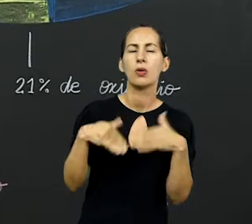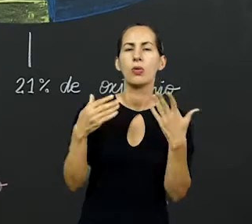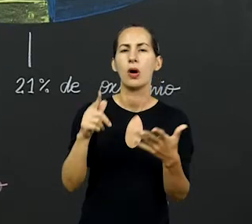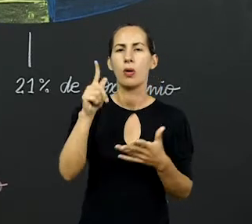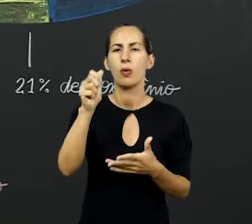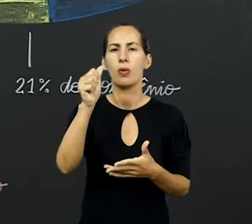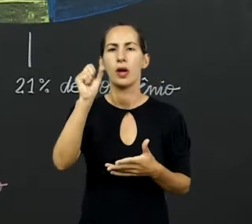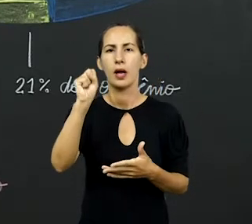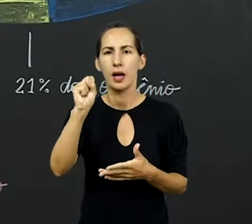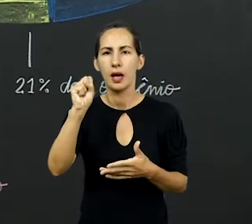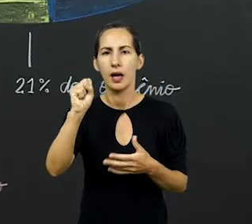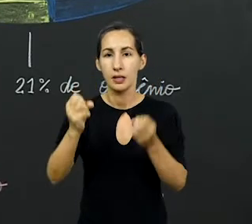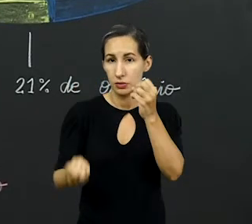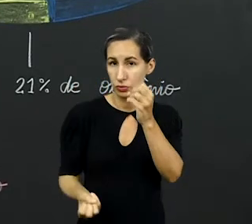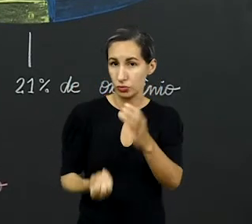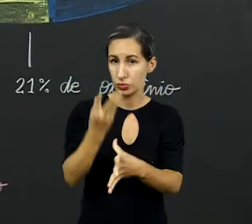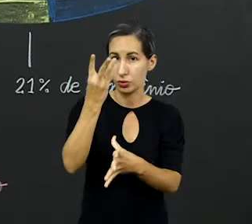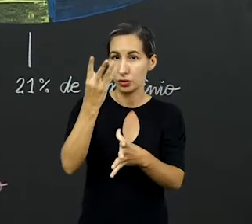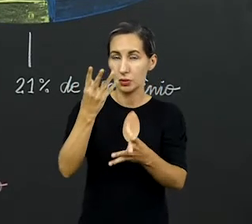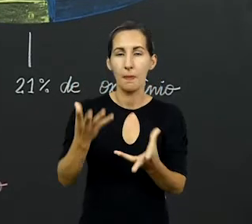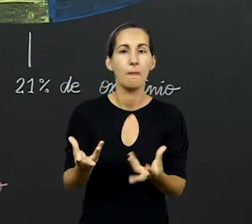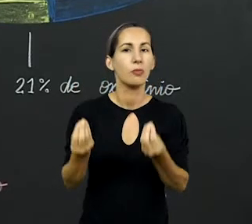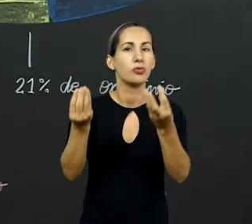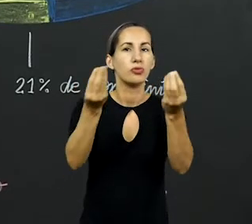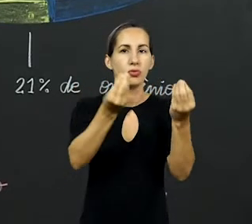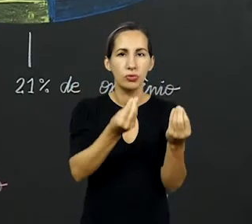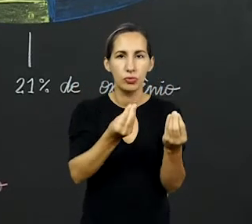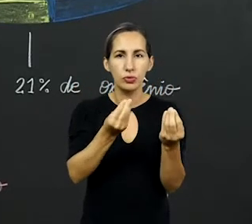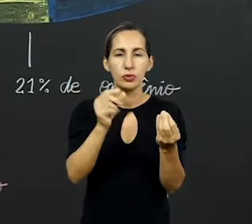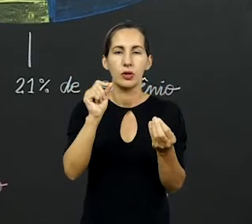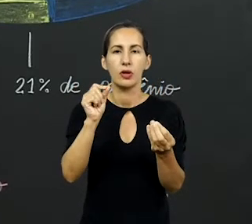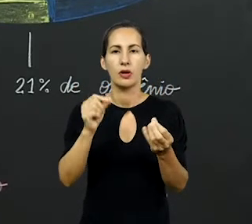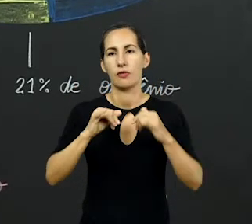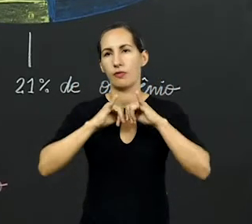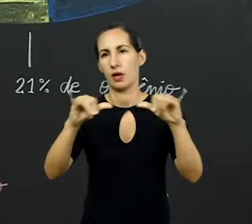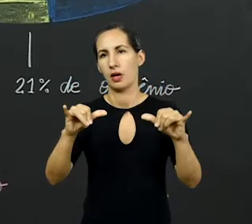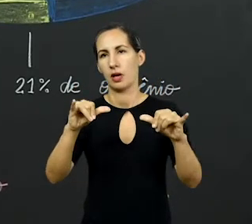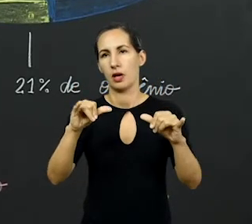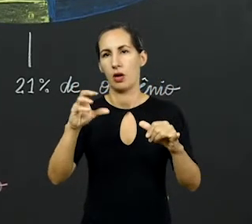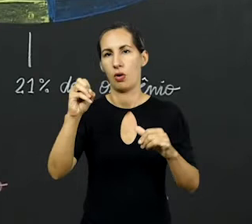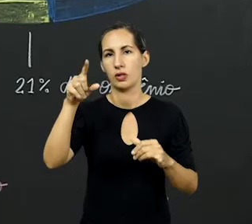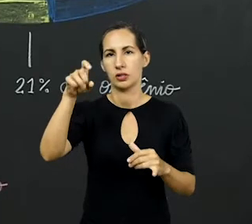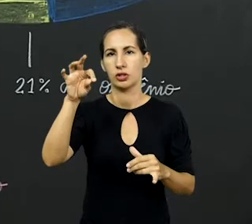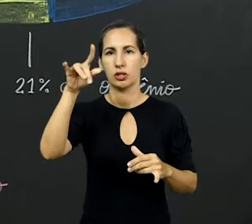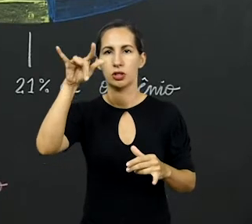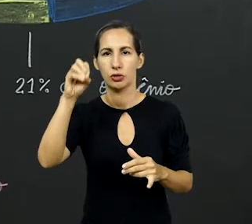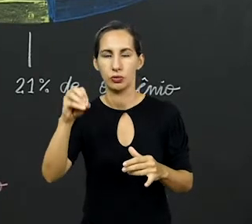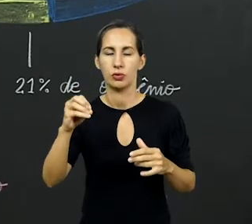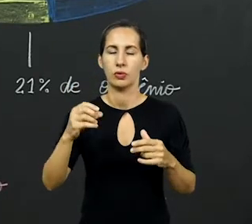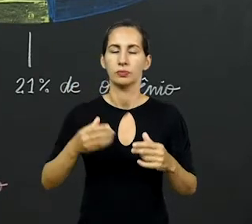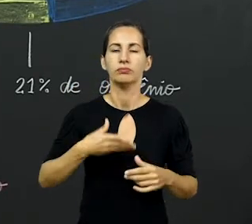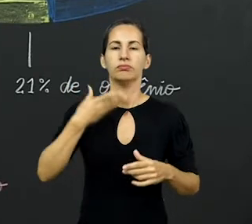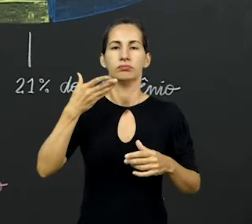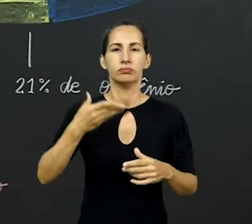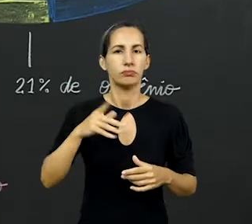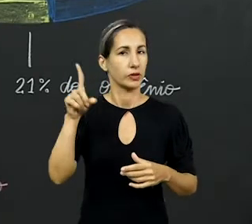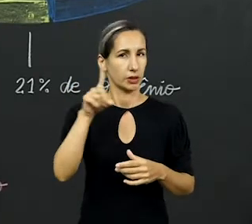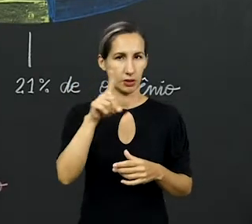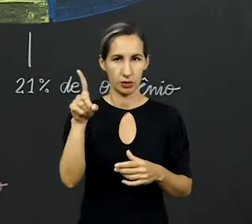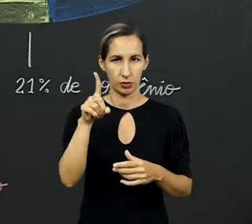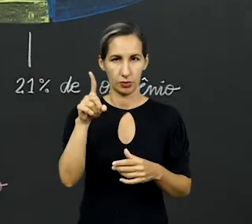o gás mais abundante na atmosfera? É muito comum que as pessoas falem oxigênio, afinal é o que a gente respira, mas não.